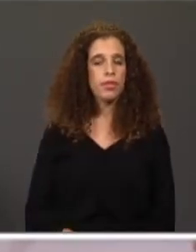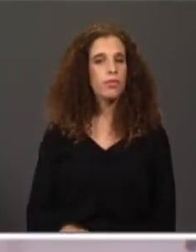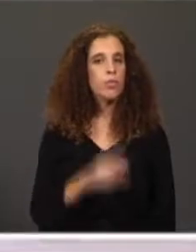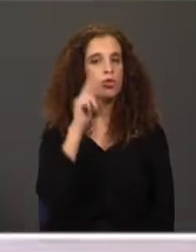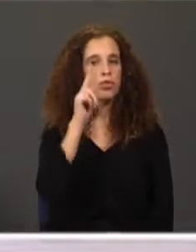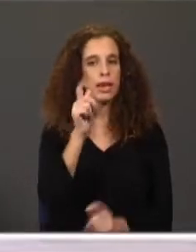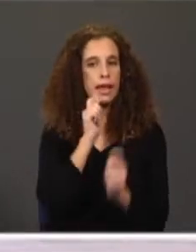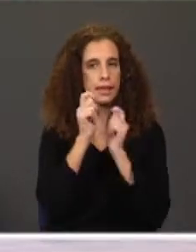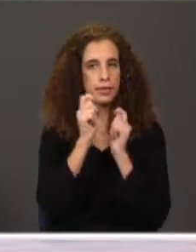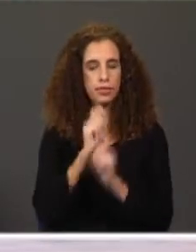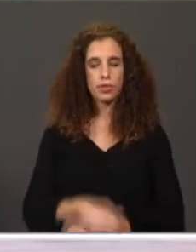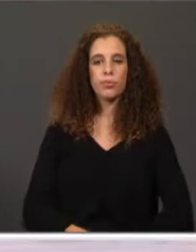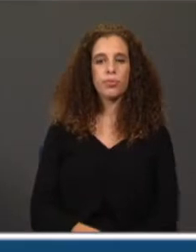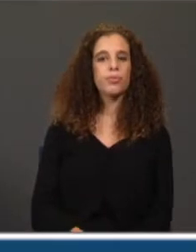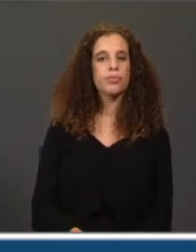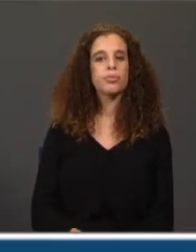entrevista.